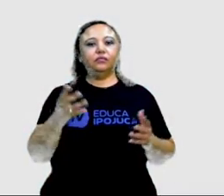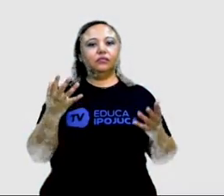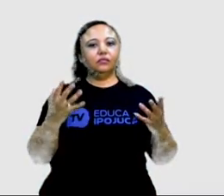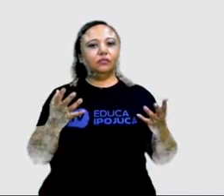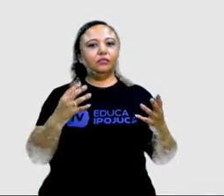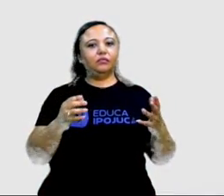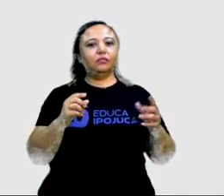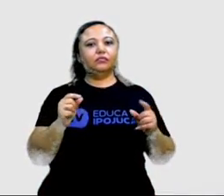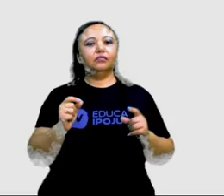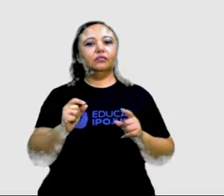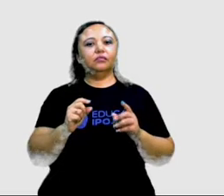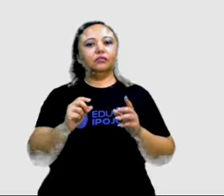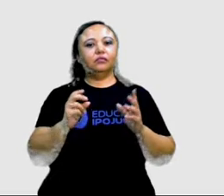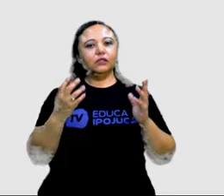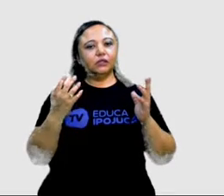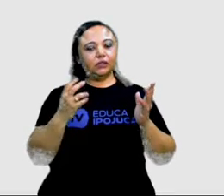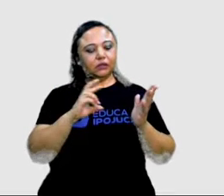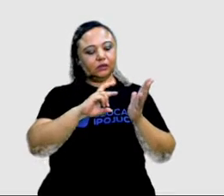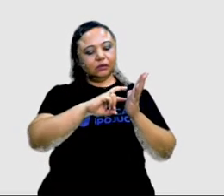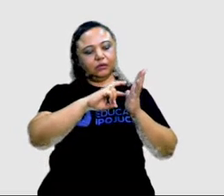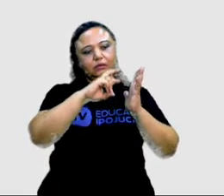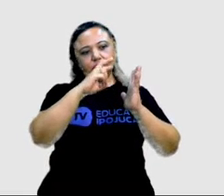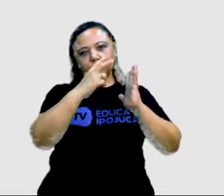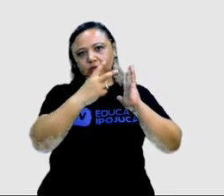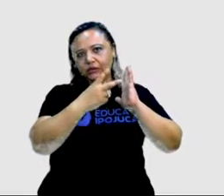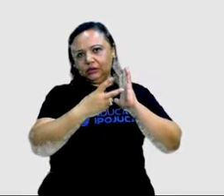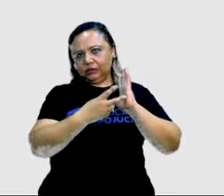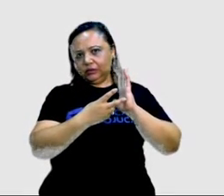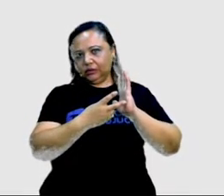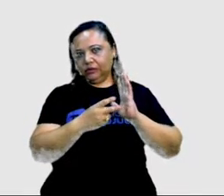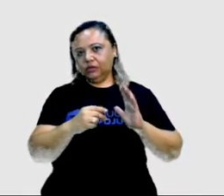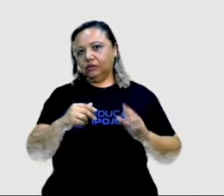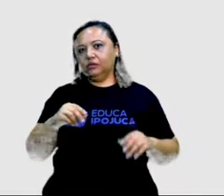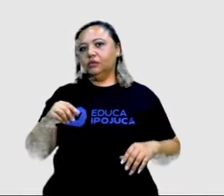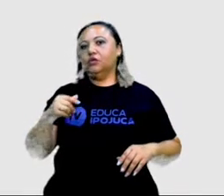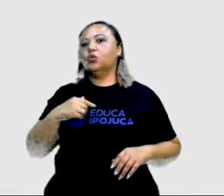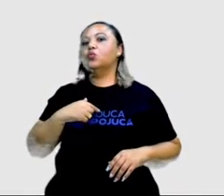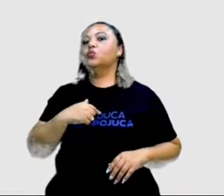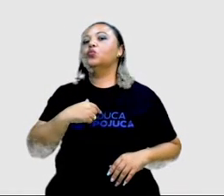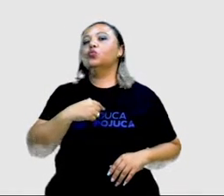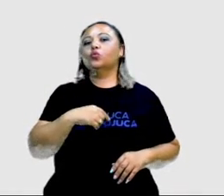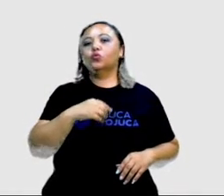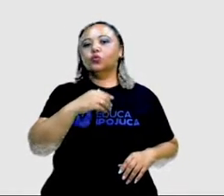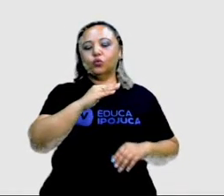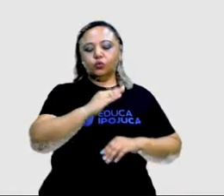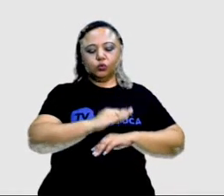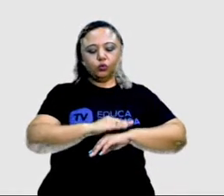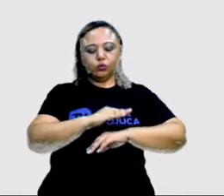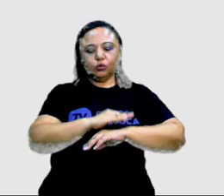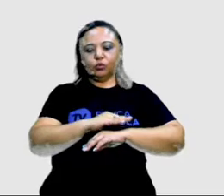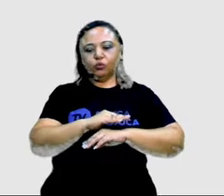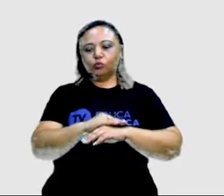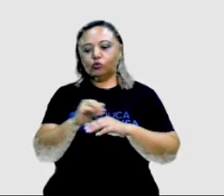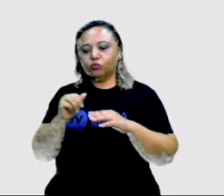que quer dizer o sapo se enfiou sorrateiramente?